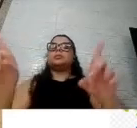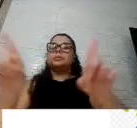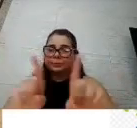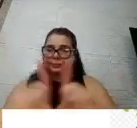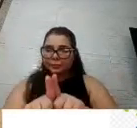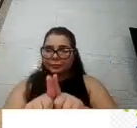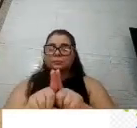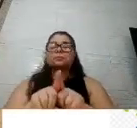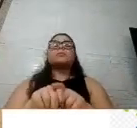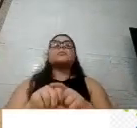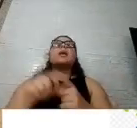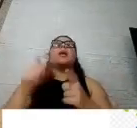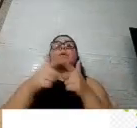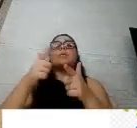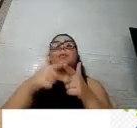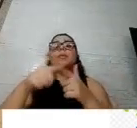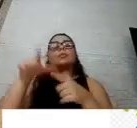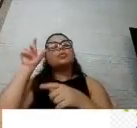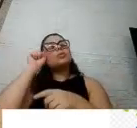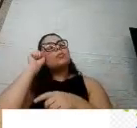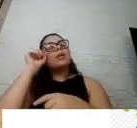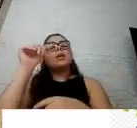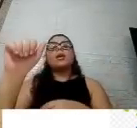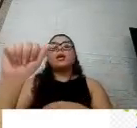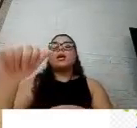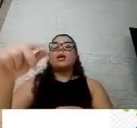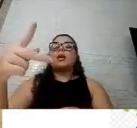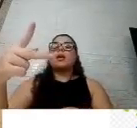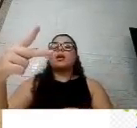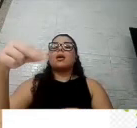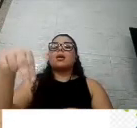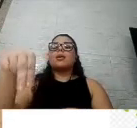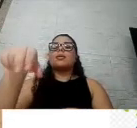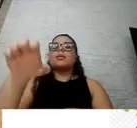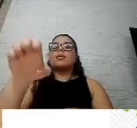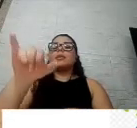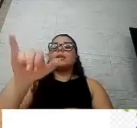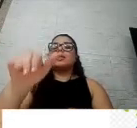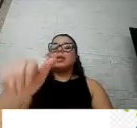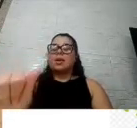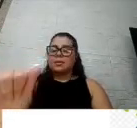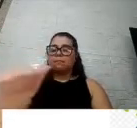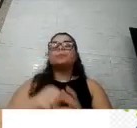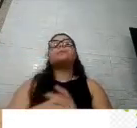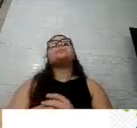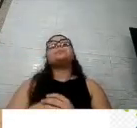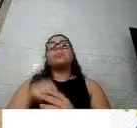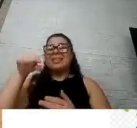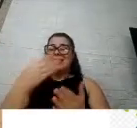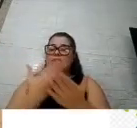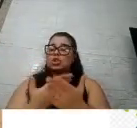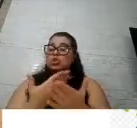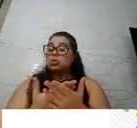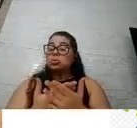tanto crianças como adultos e nesse estudo até agora nenhuma evidência de risco em